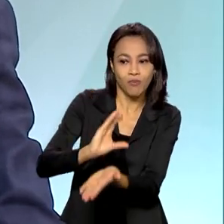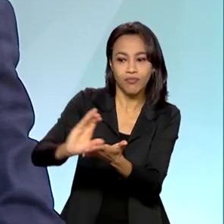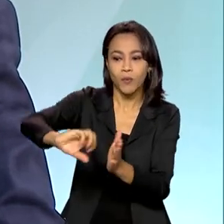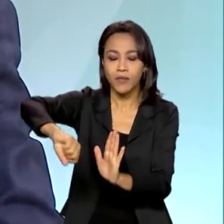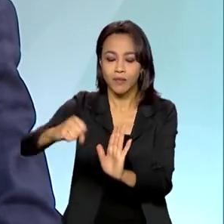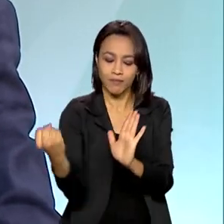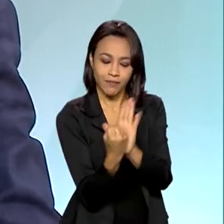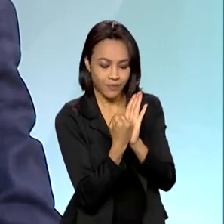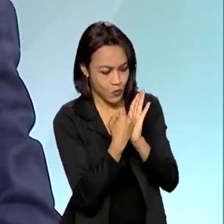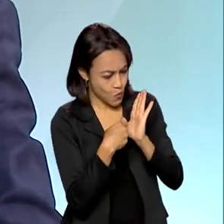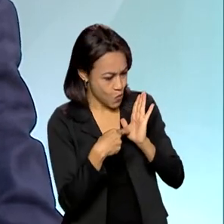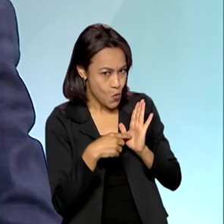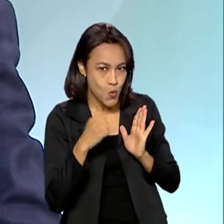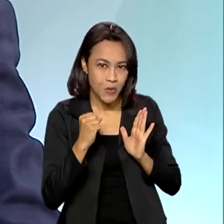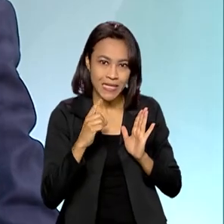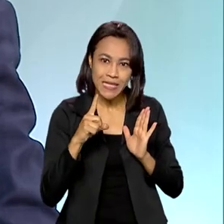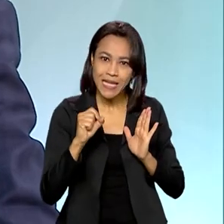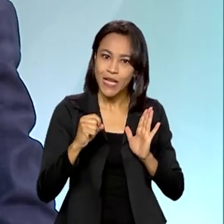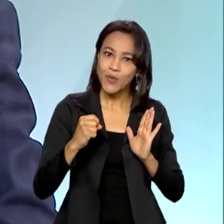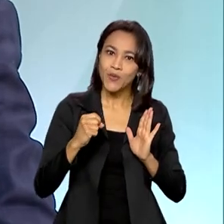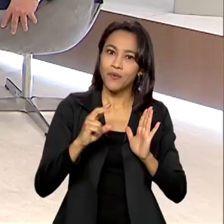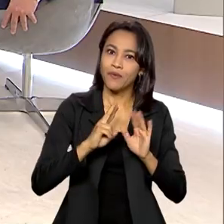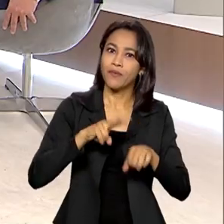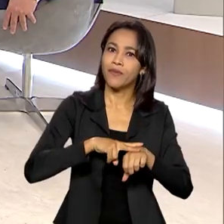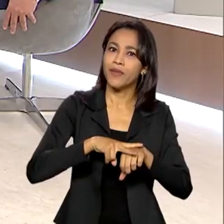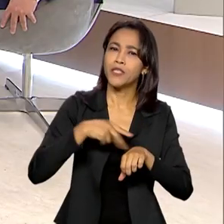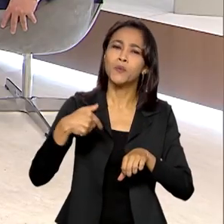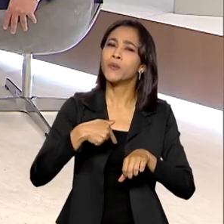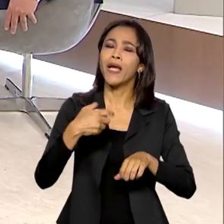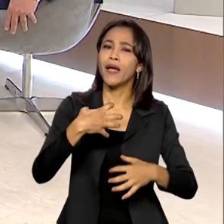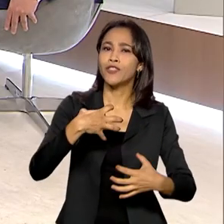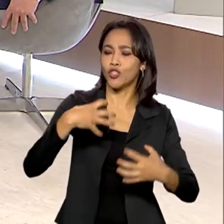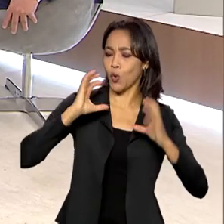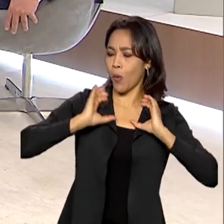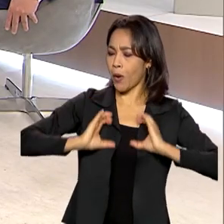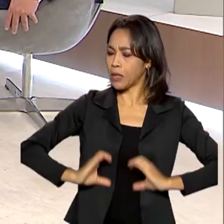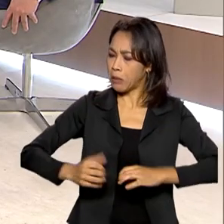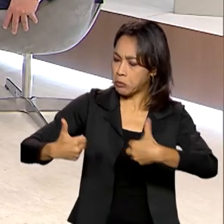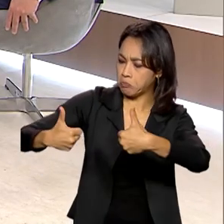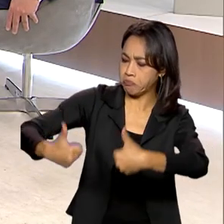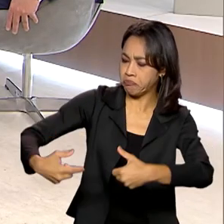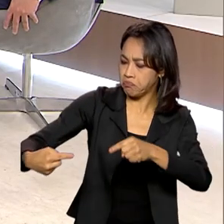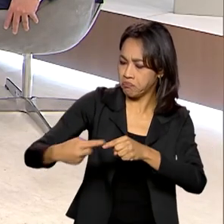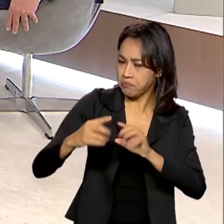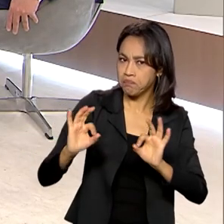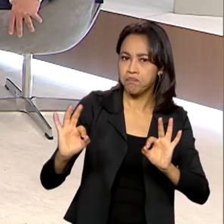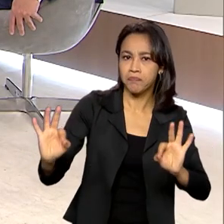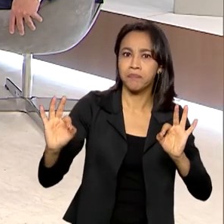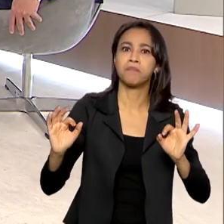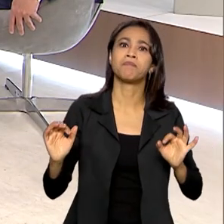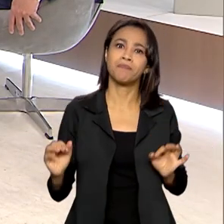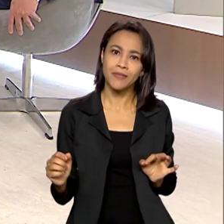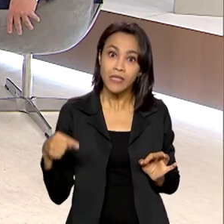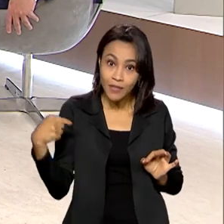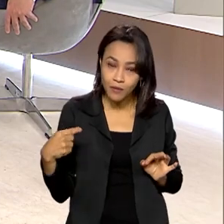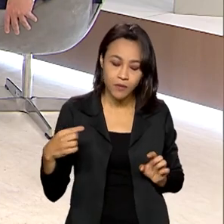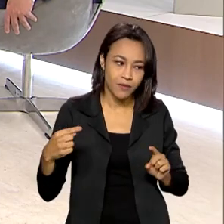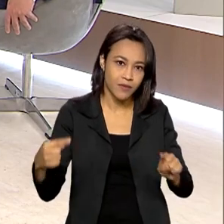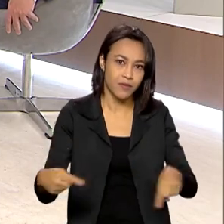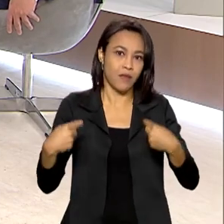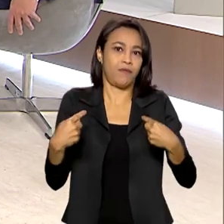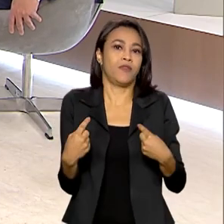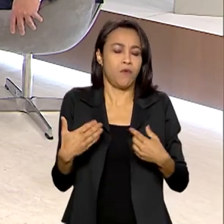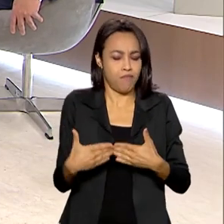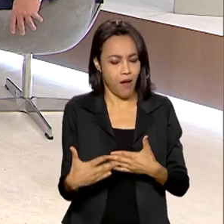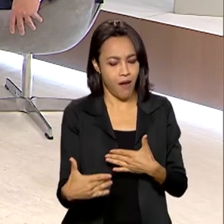verde de boas práticas que são utilizadas pelo agricultor brasileiro. Isso vai ser um grande desafio nosso